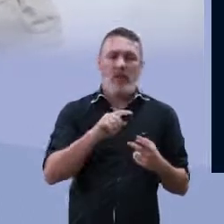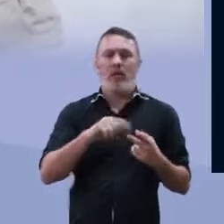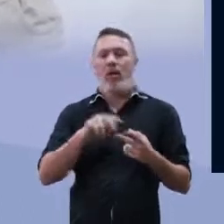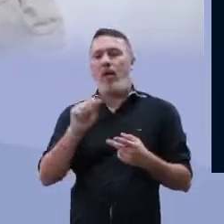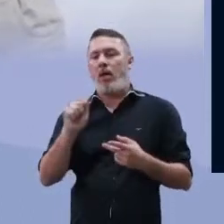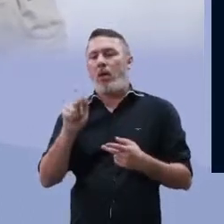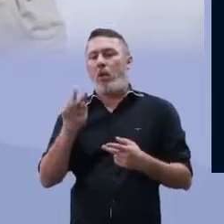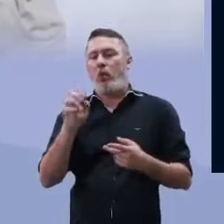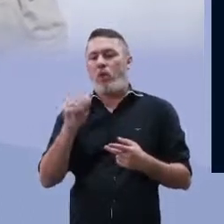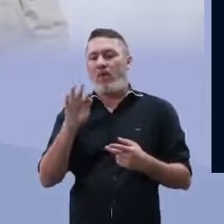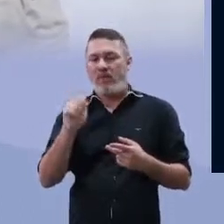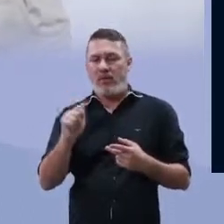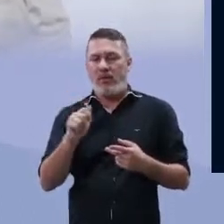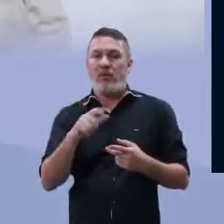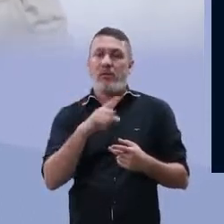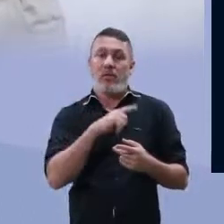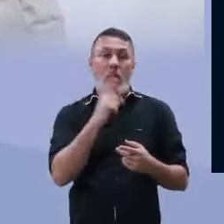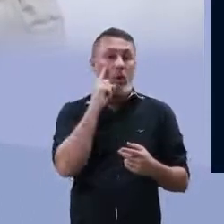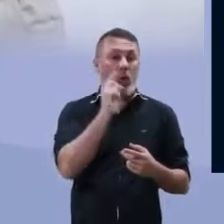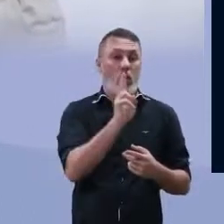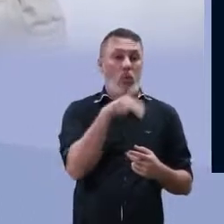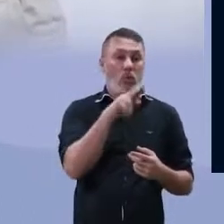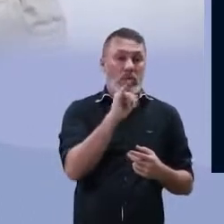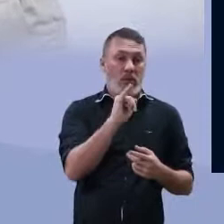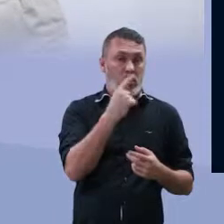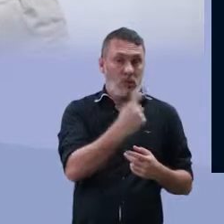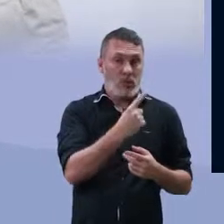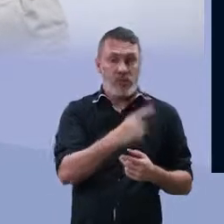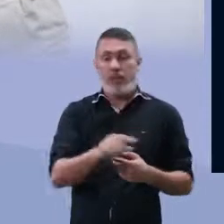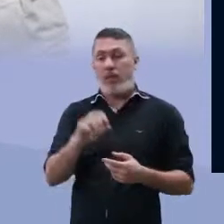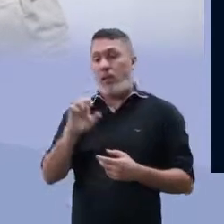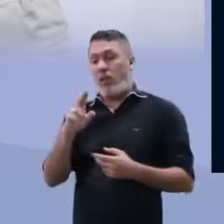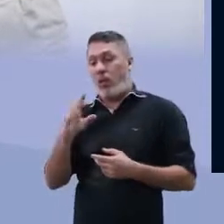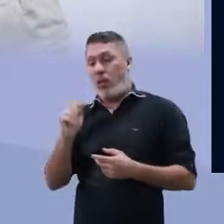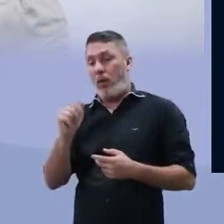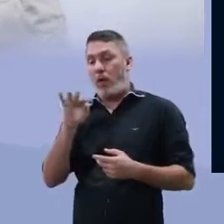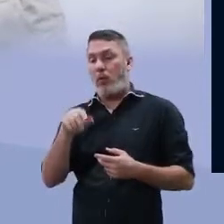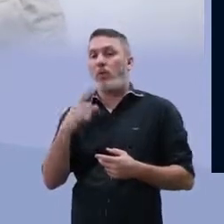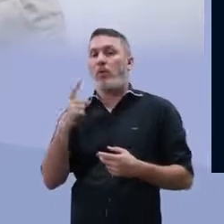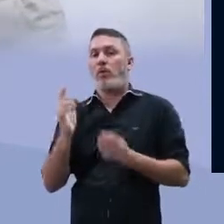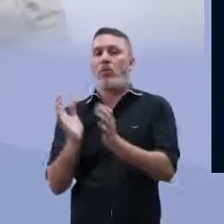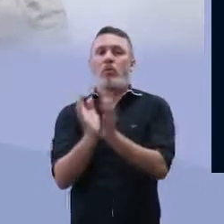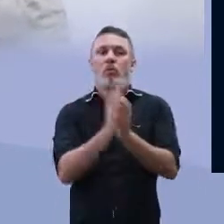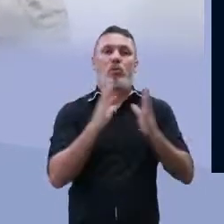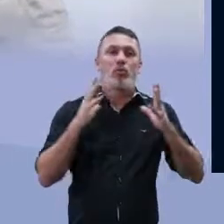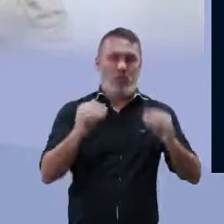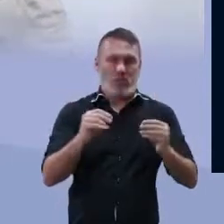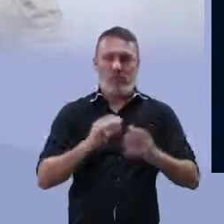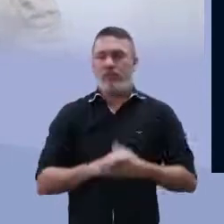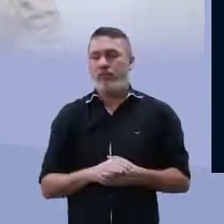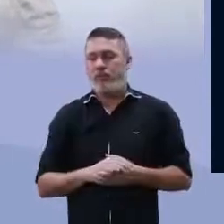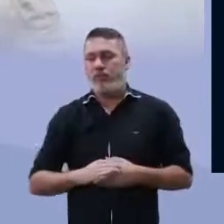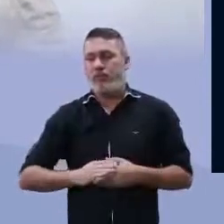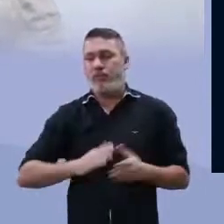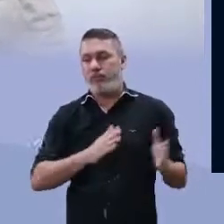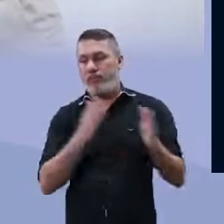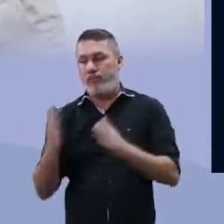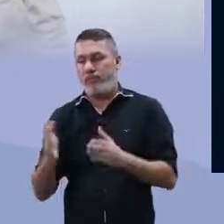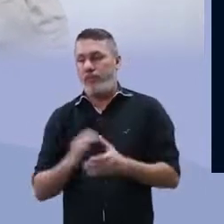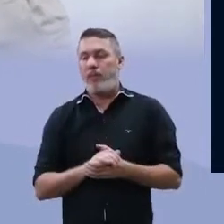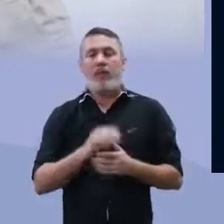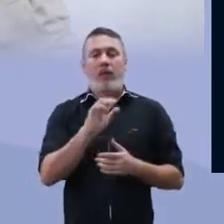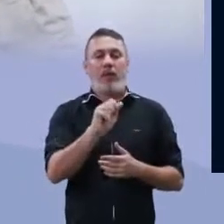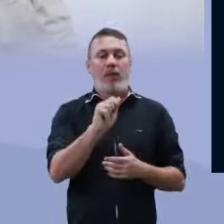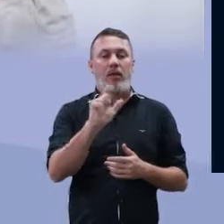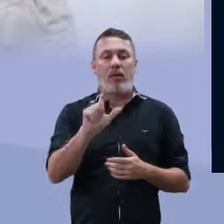autótrofas. Protozoários unem, unicelulares exclusivamente, eucariontes e são todos